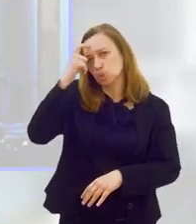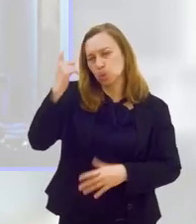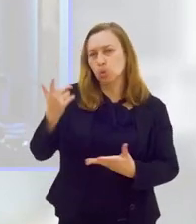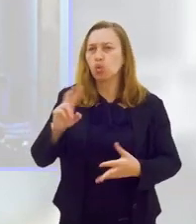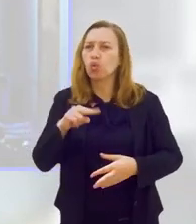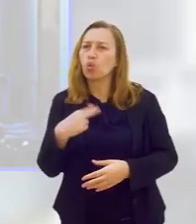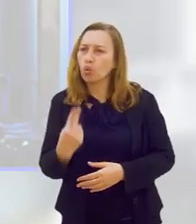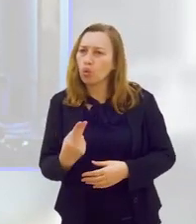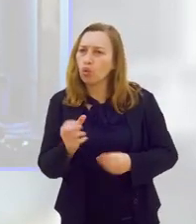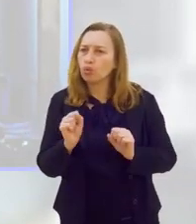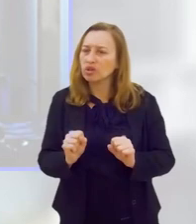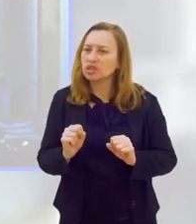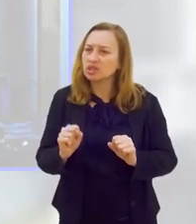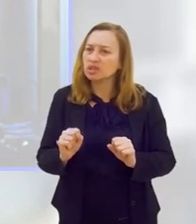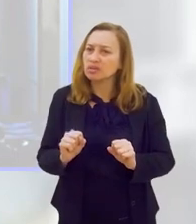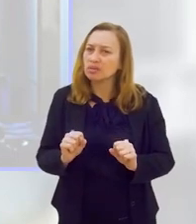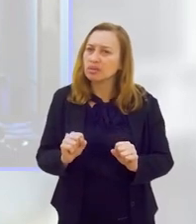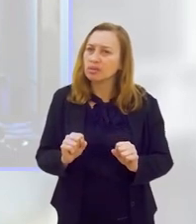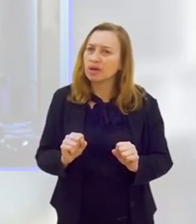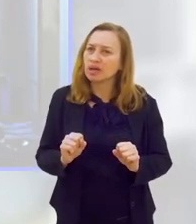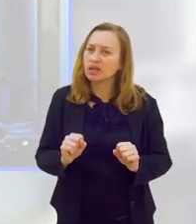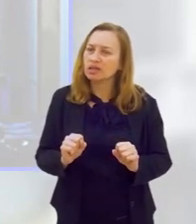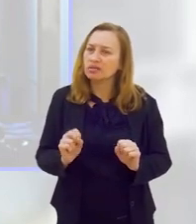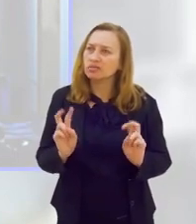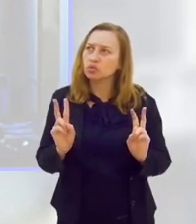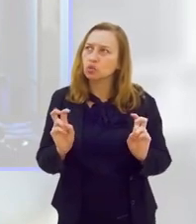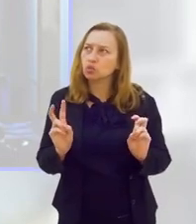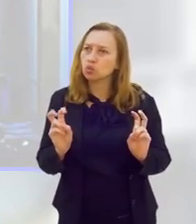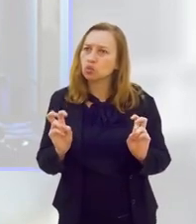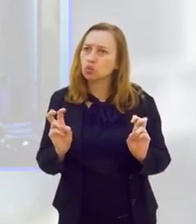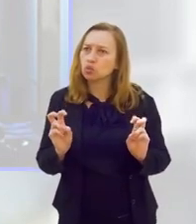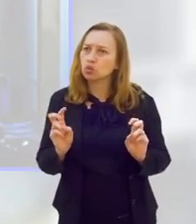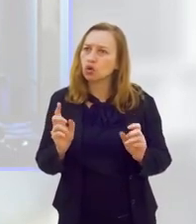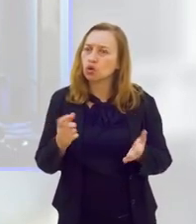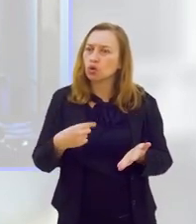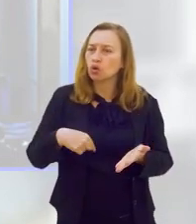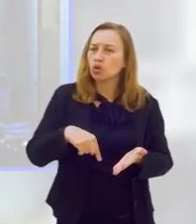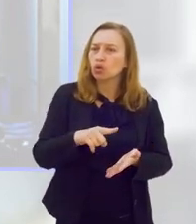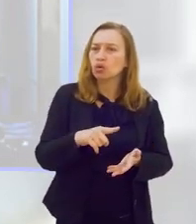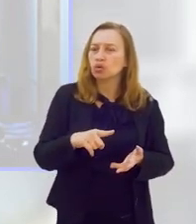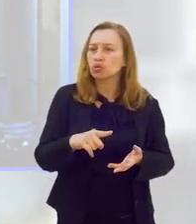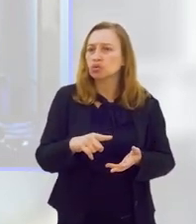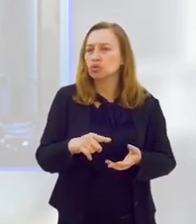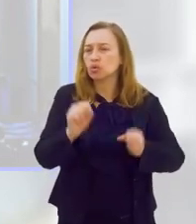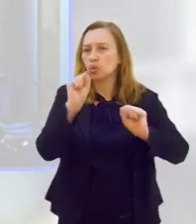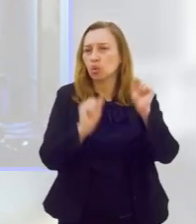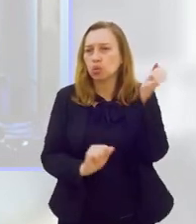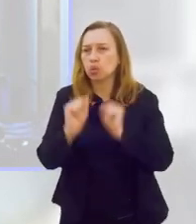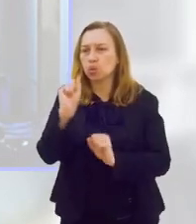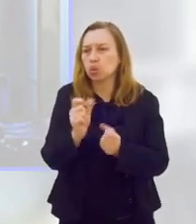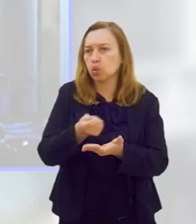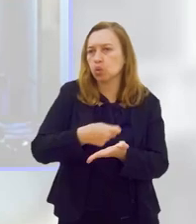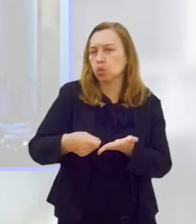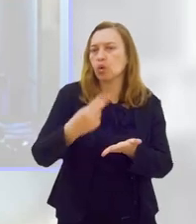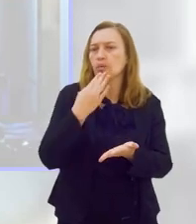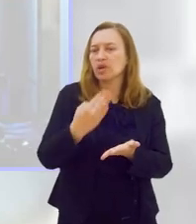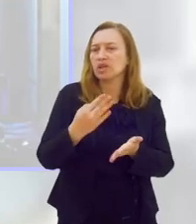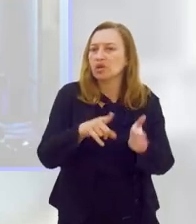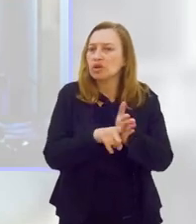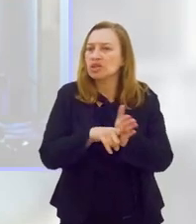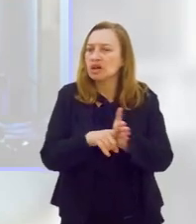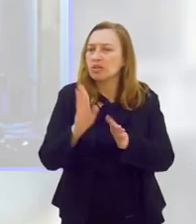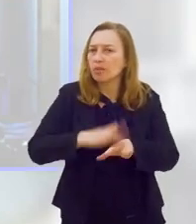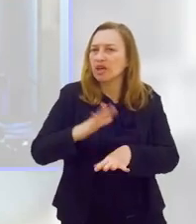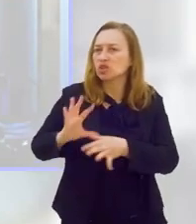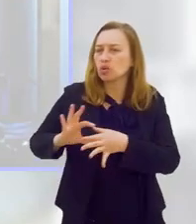ou poderia ser mais apertado essa questão do, quando o aluno vai se inscrever numa academia, se pedisse um exame mais completo,